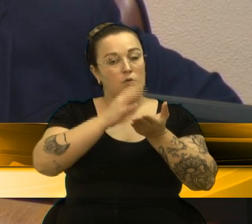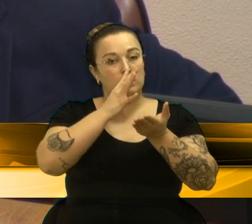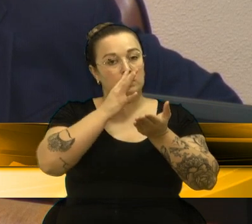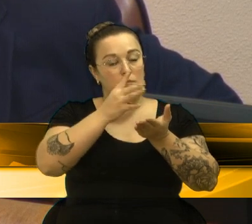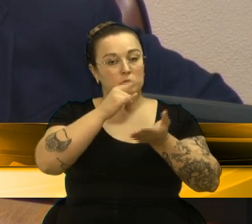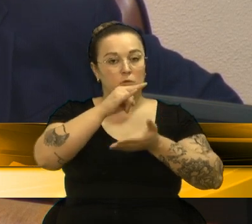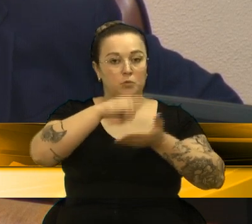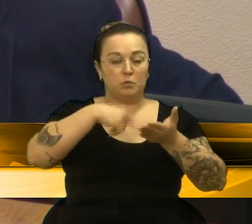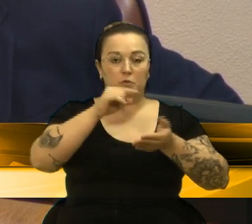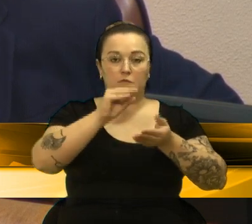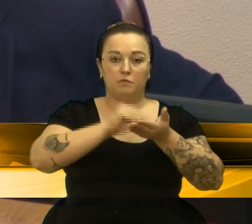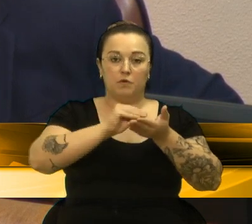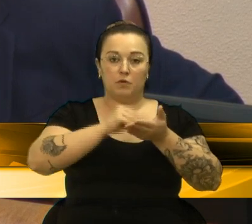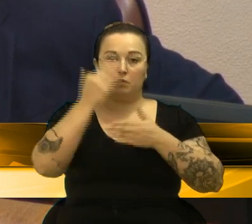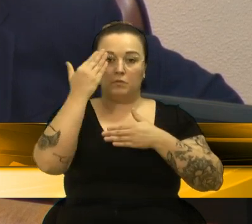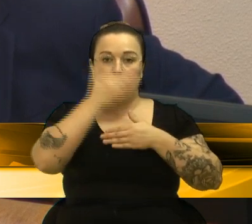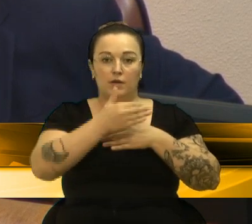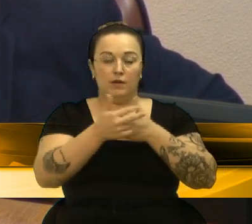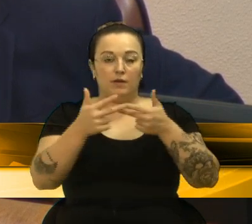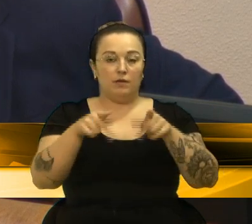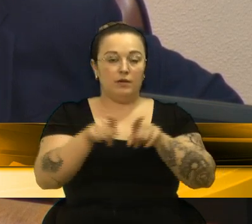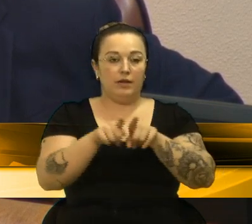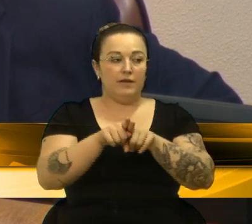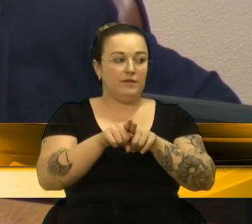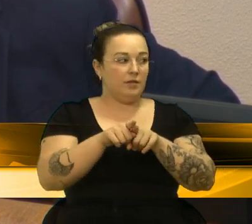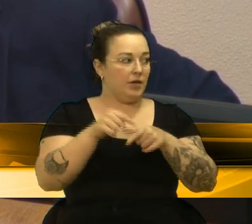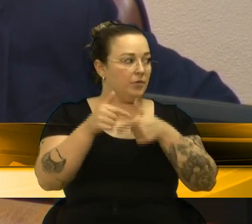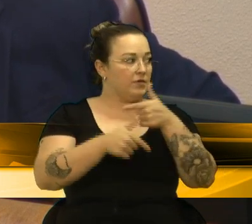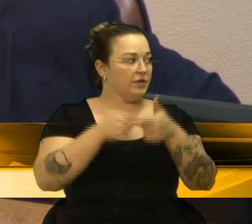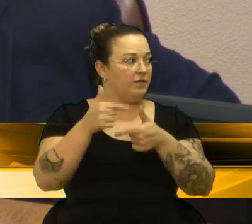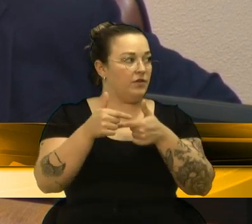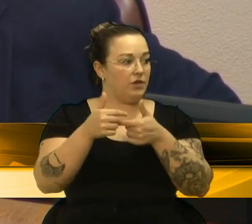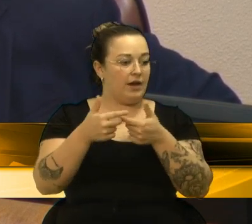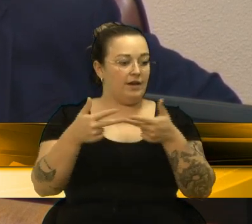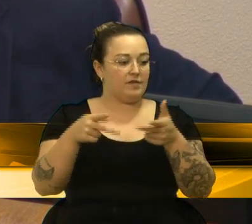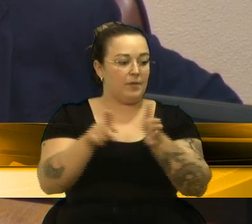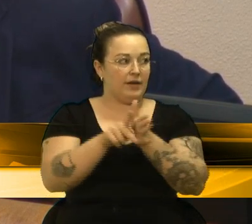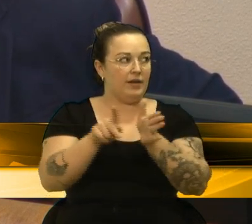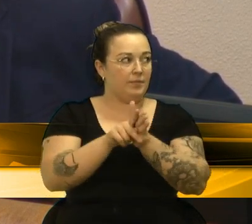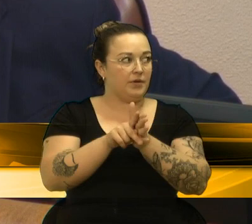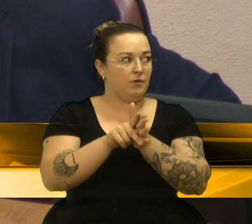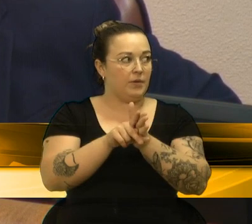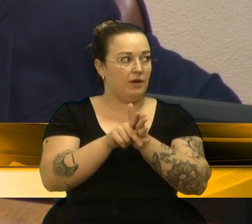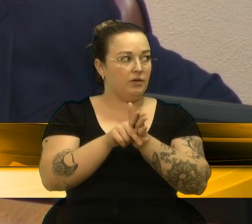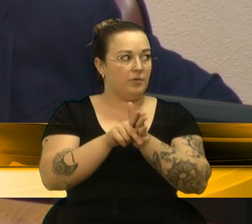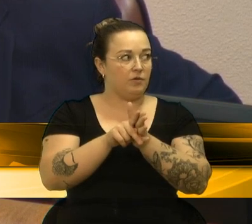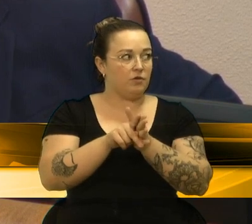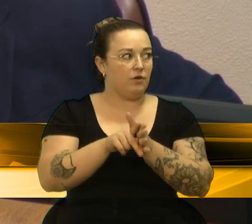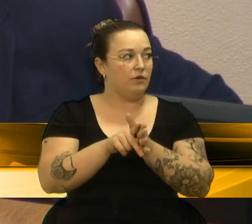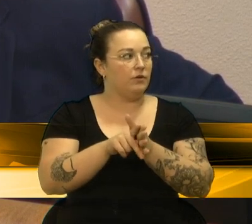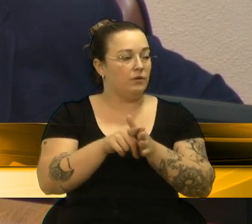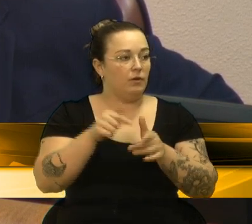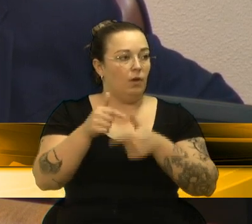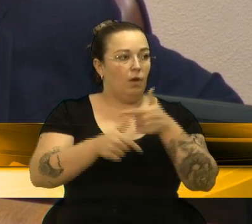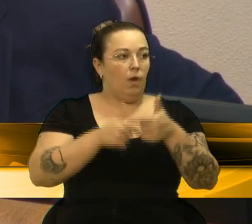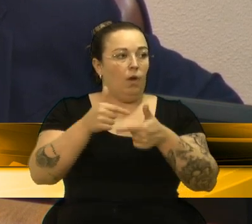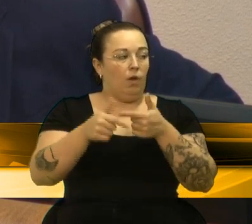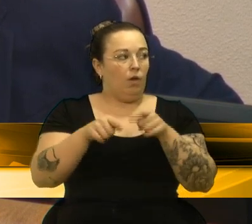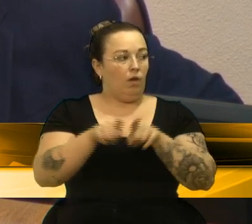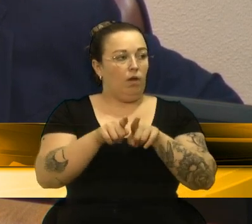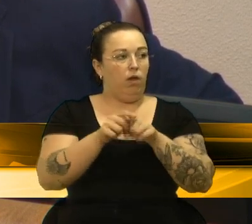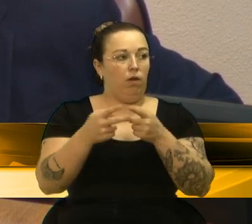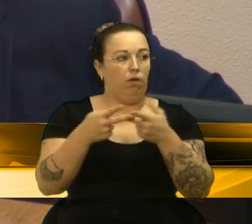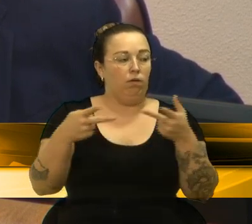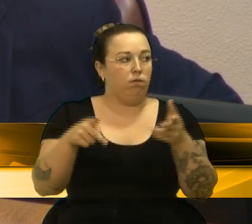visto que pautado em legislação que revogada descabe o devido prosseguimento do feito, visto que carente dos devidos requisitos legais, por lhe falta tipicidade